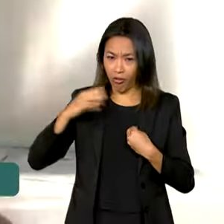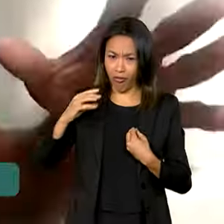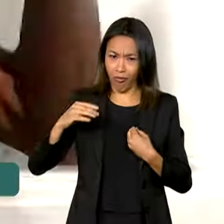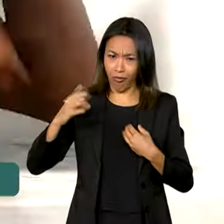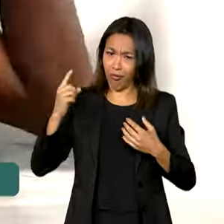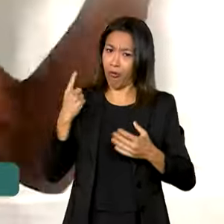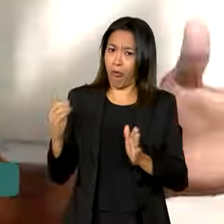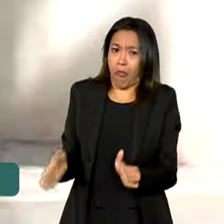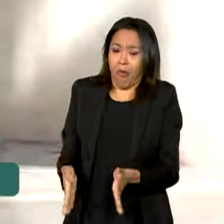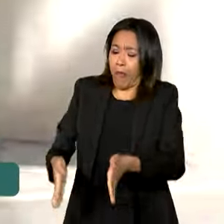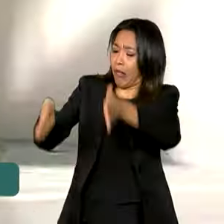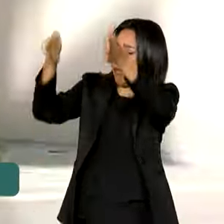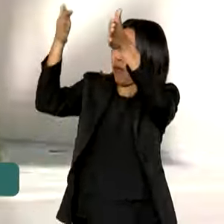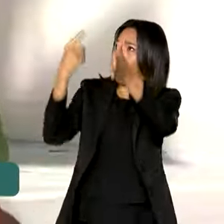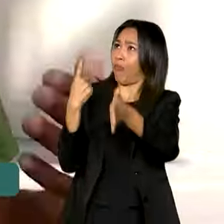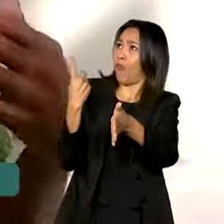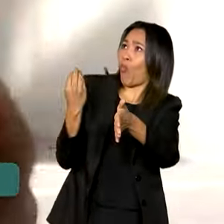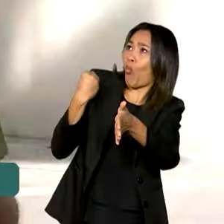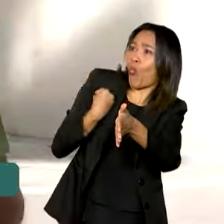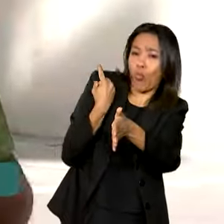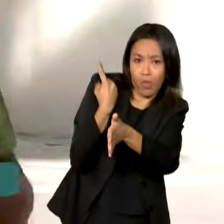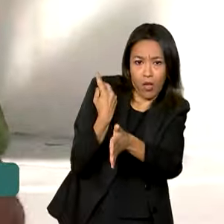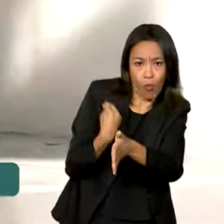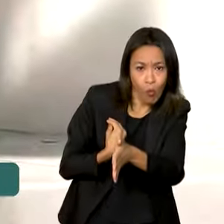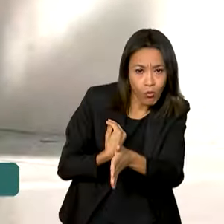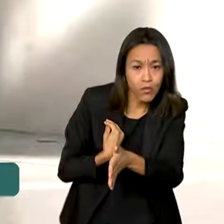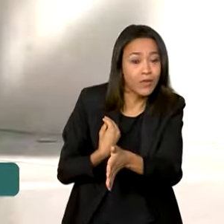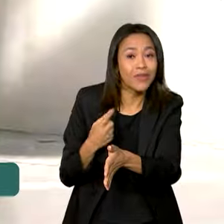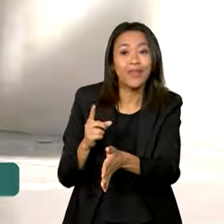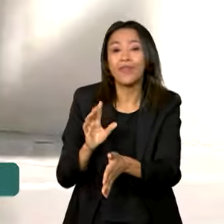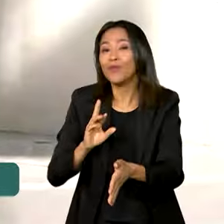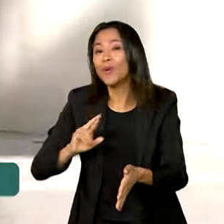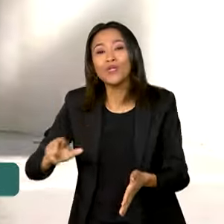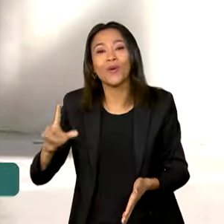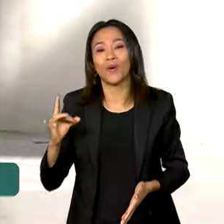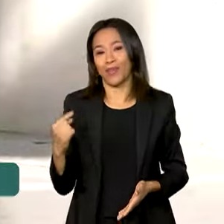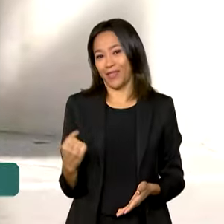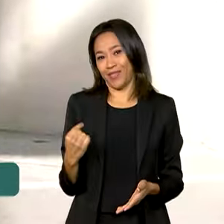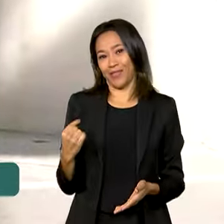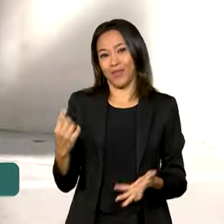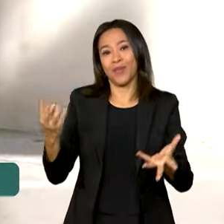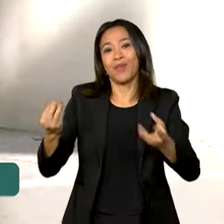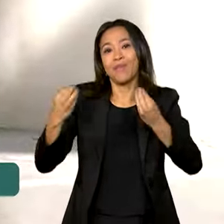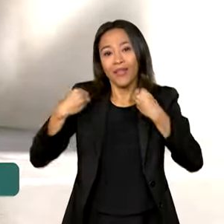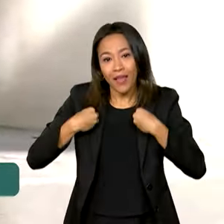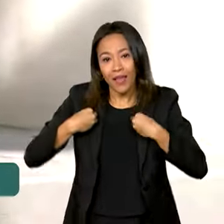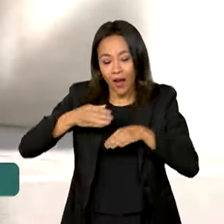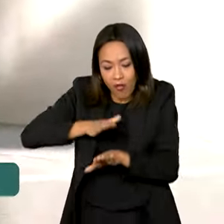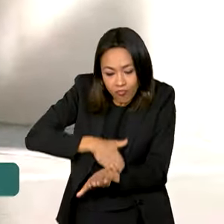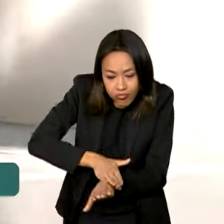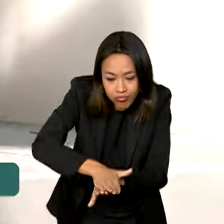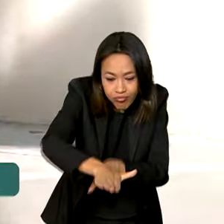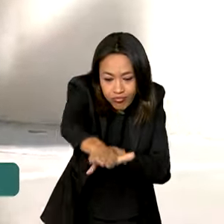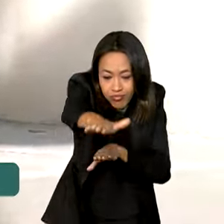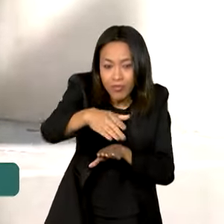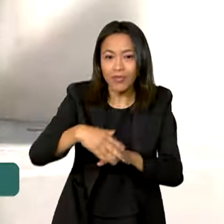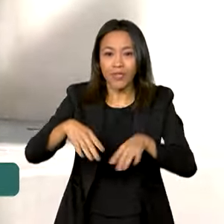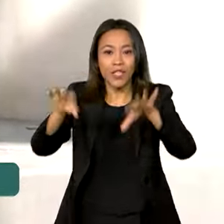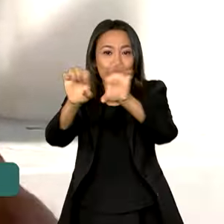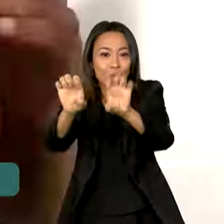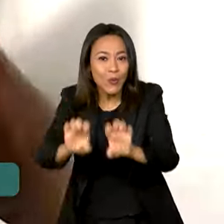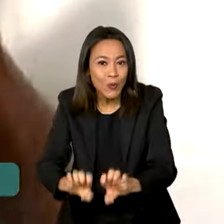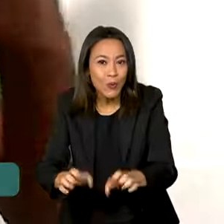não foi só um imóvel. Eles entregaram para mim pavimentação, infraestrutura,